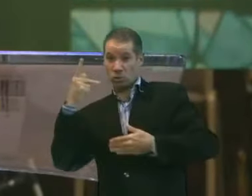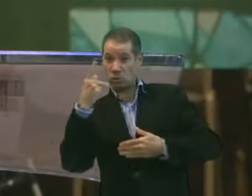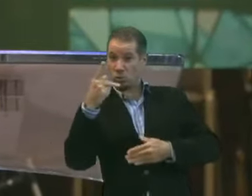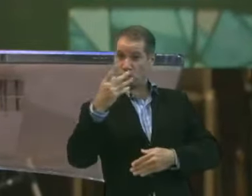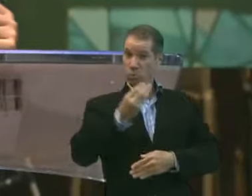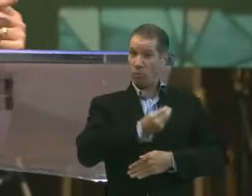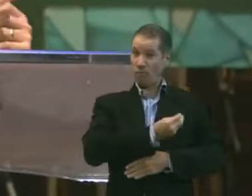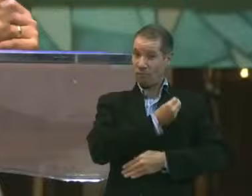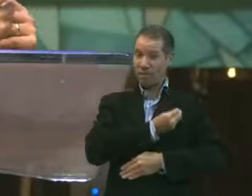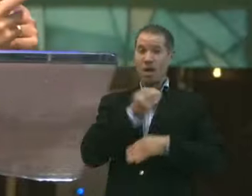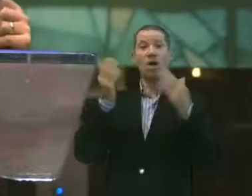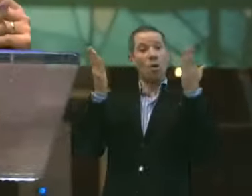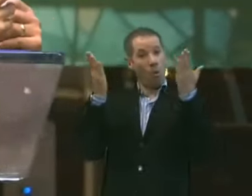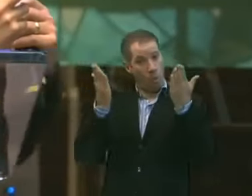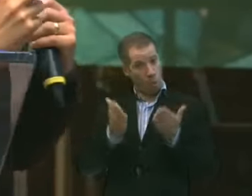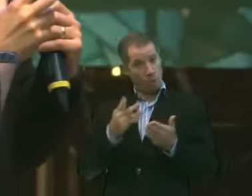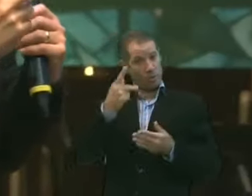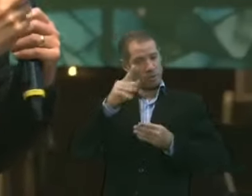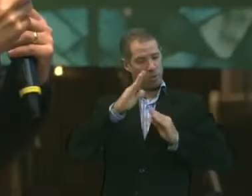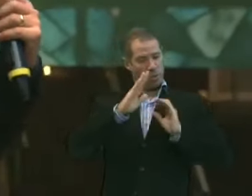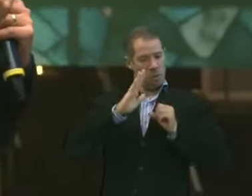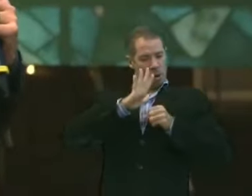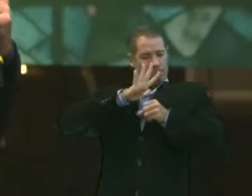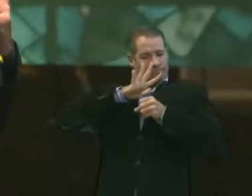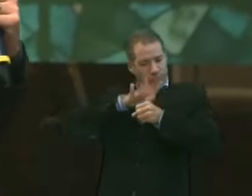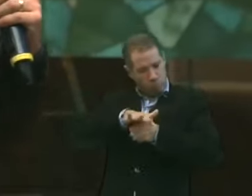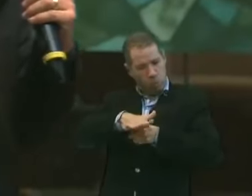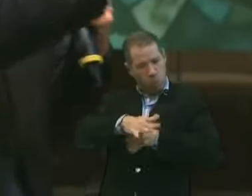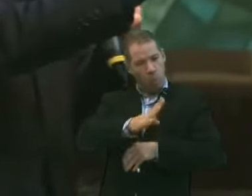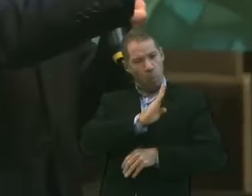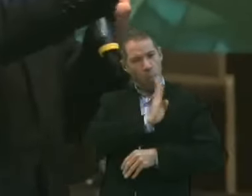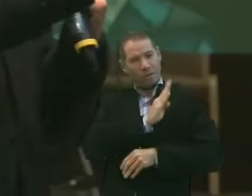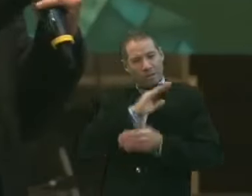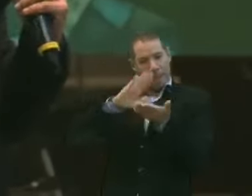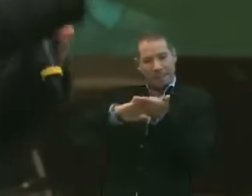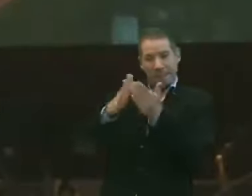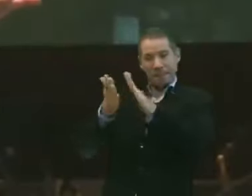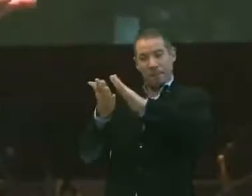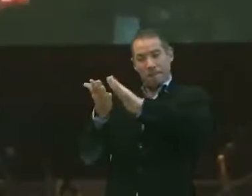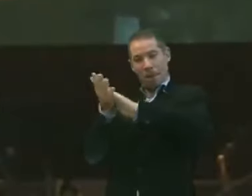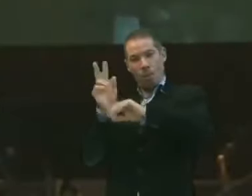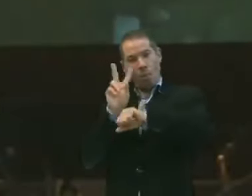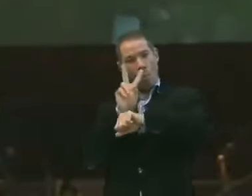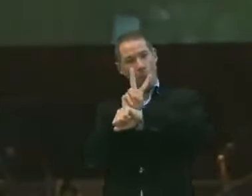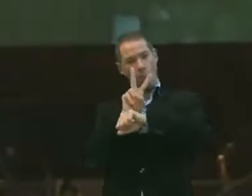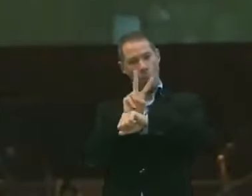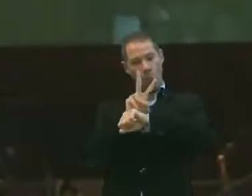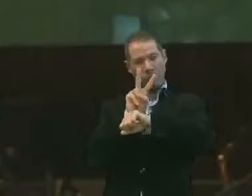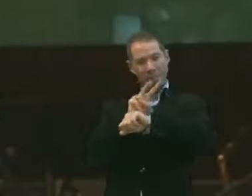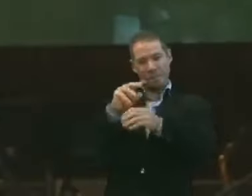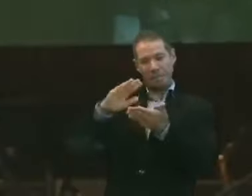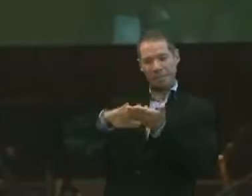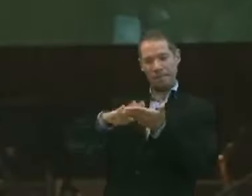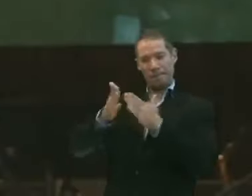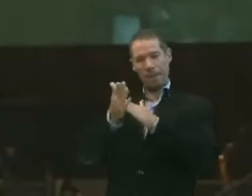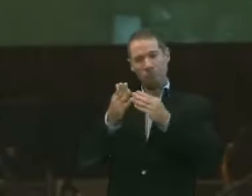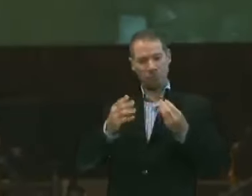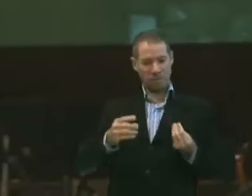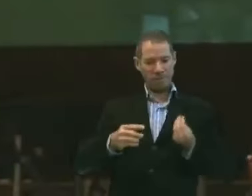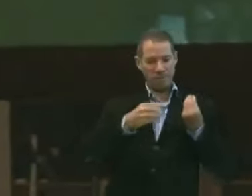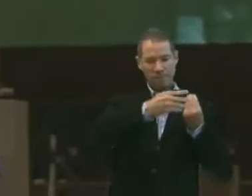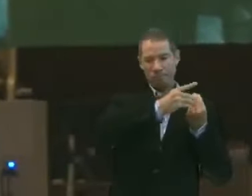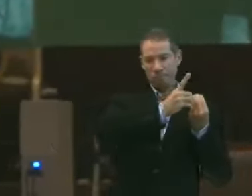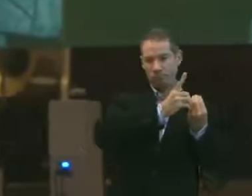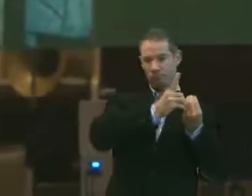Hoje eu quero que você enche o seu coração de esperança. Lembrando que essas mãos são mãos que cuidam. Mãos que guiam.